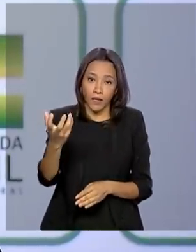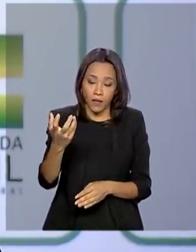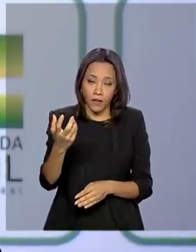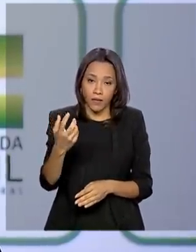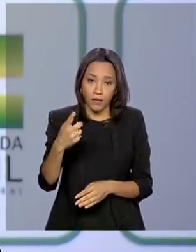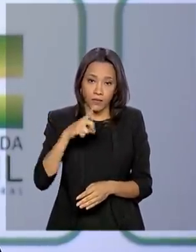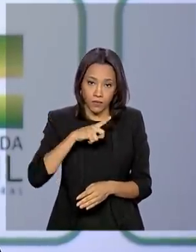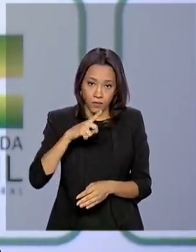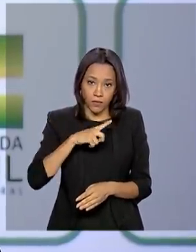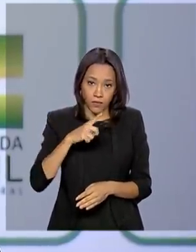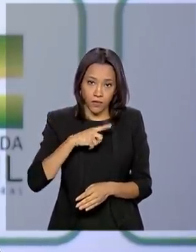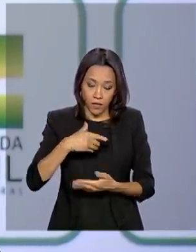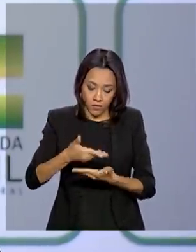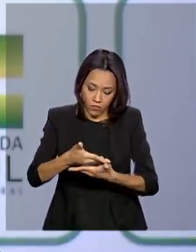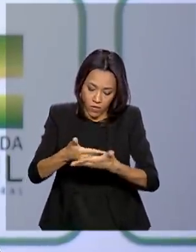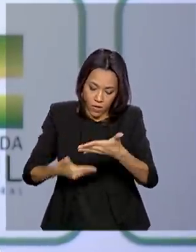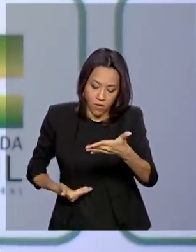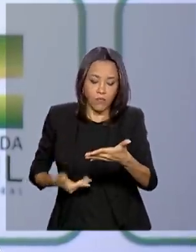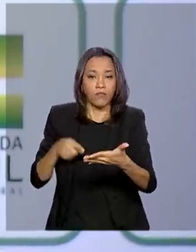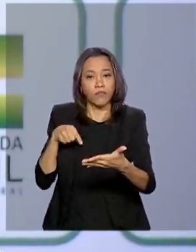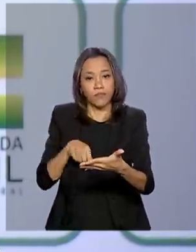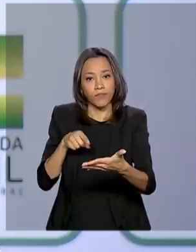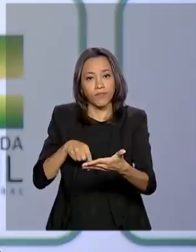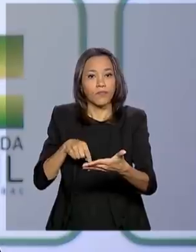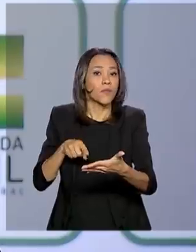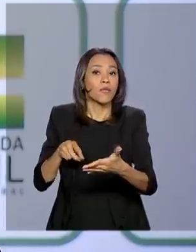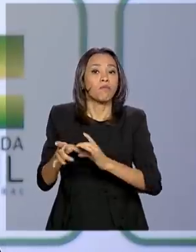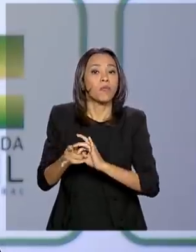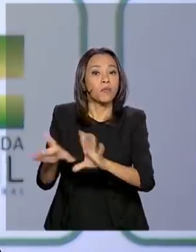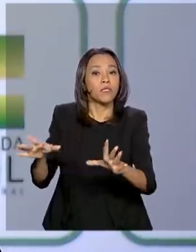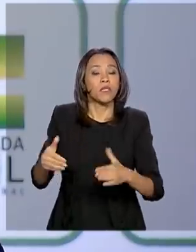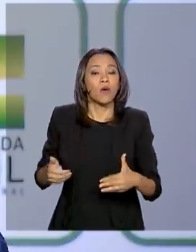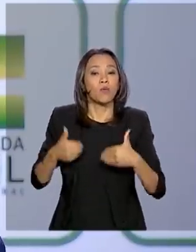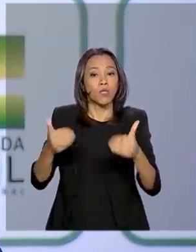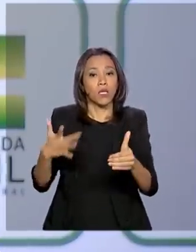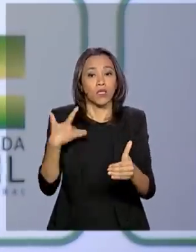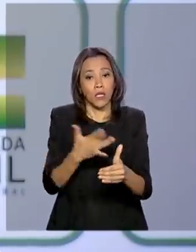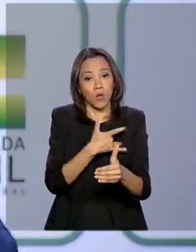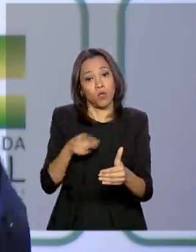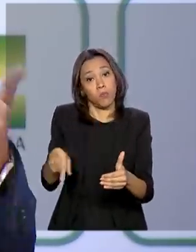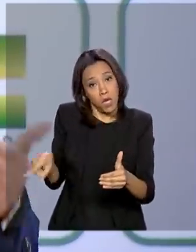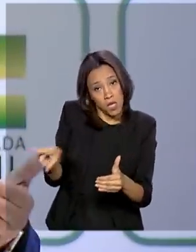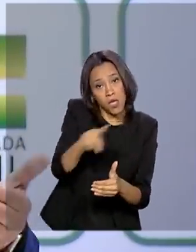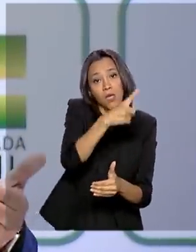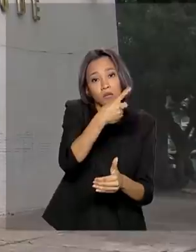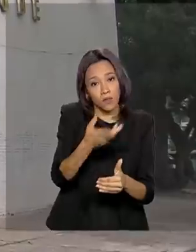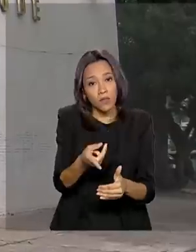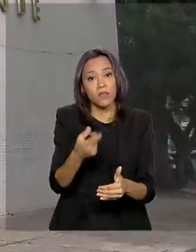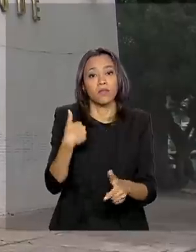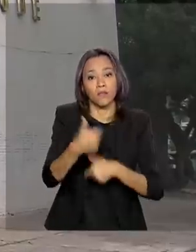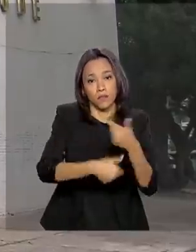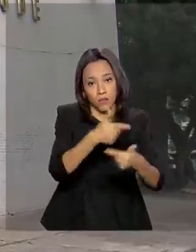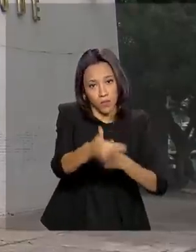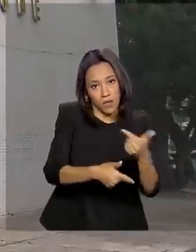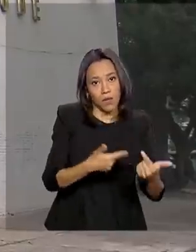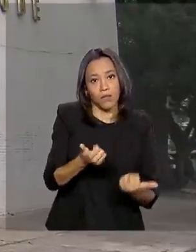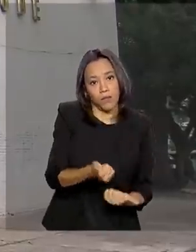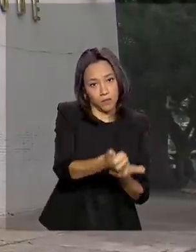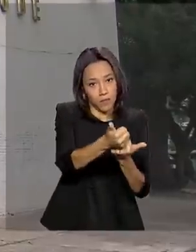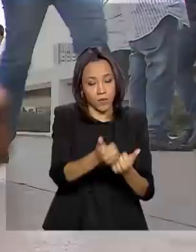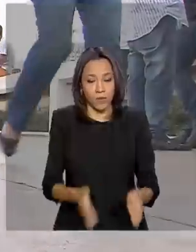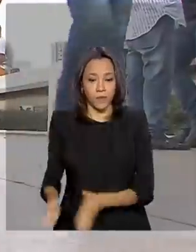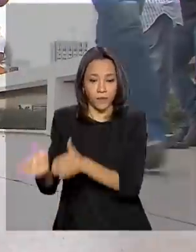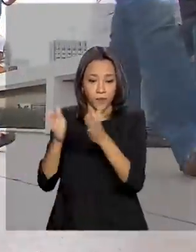autorização do Ministério da Saúde para desempenhar atividades acessórias à assistência. O Ministério da Saúde